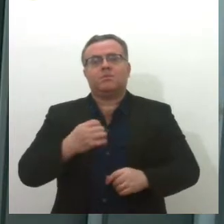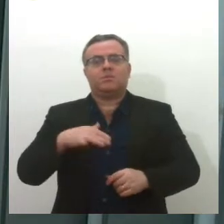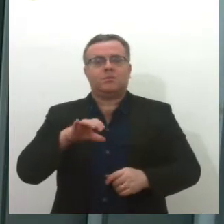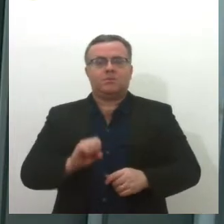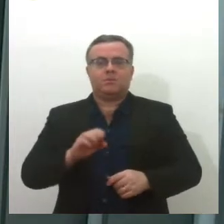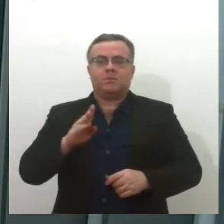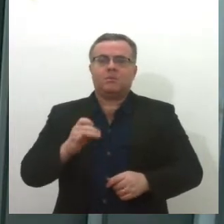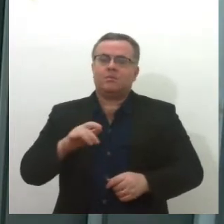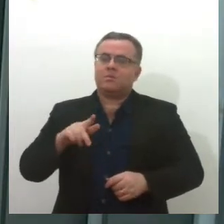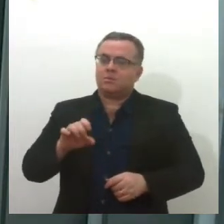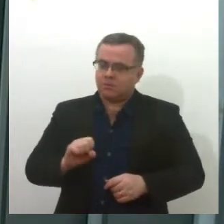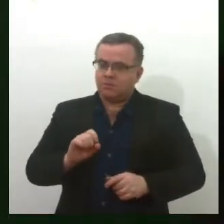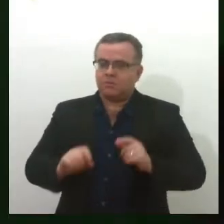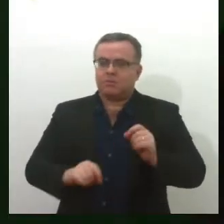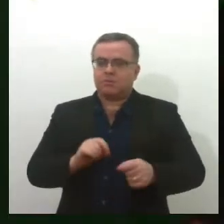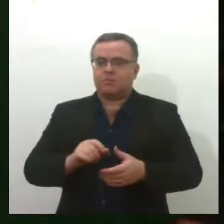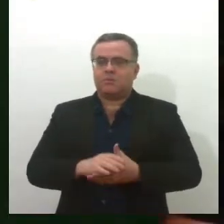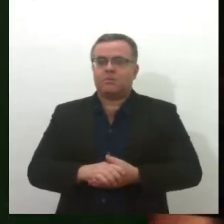mais informações.